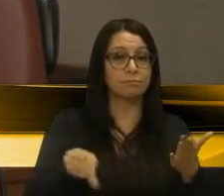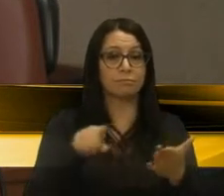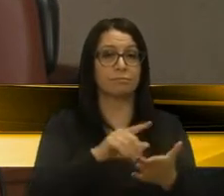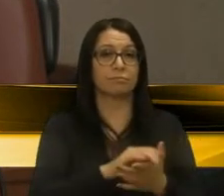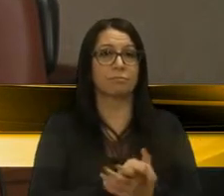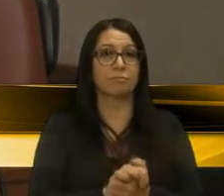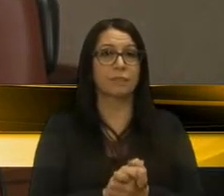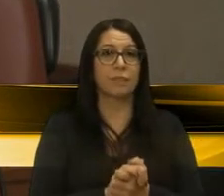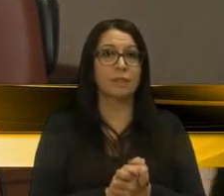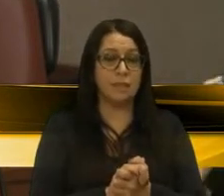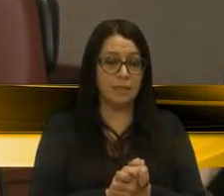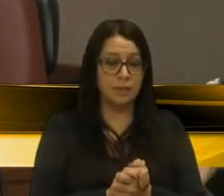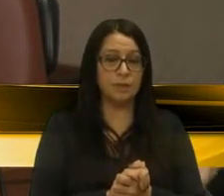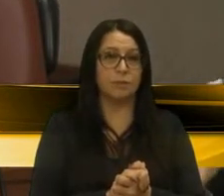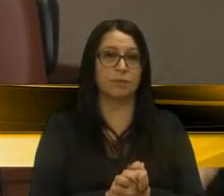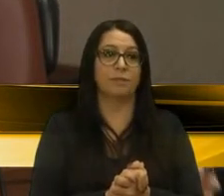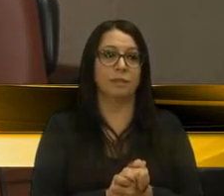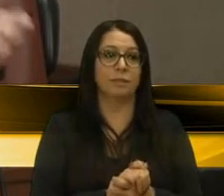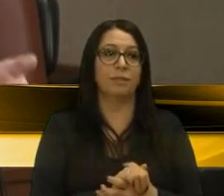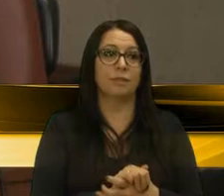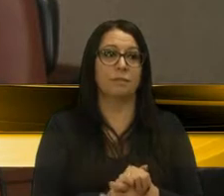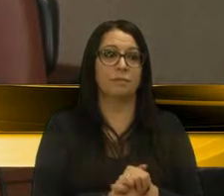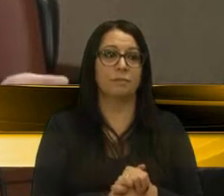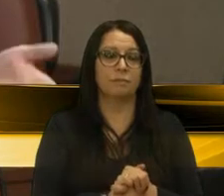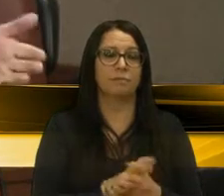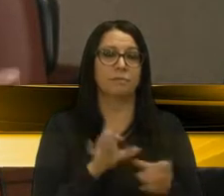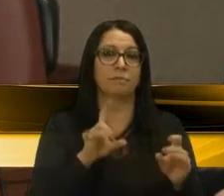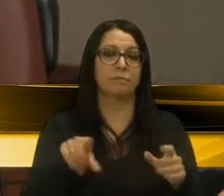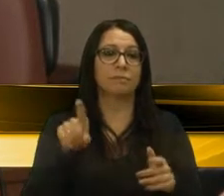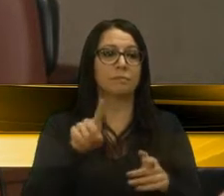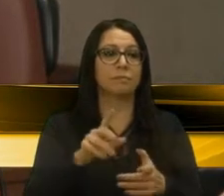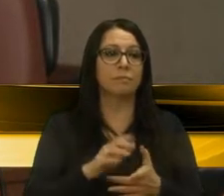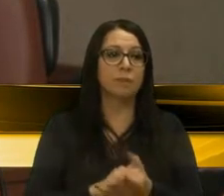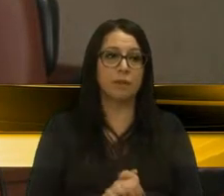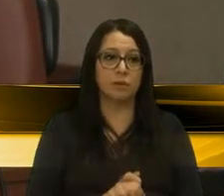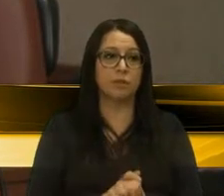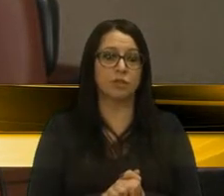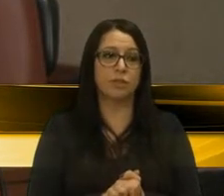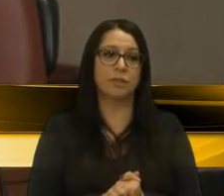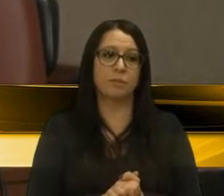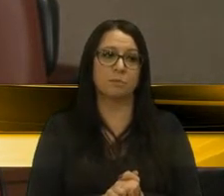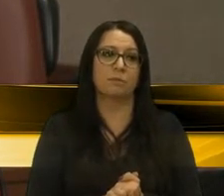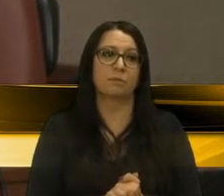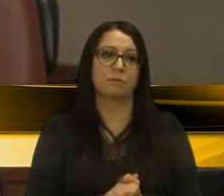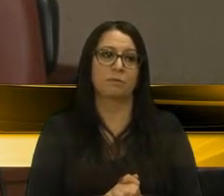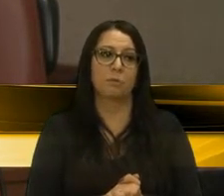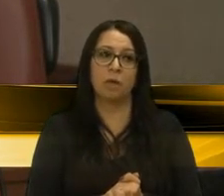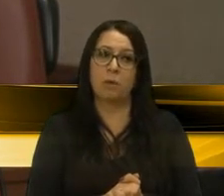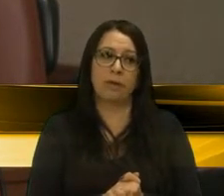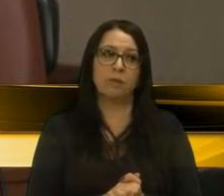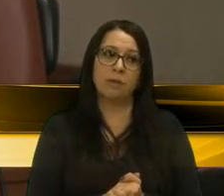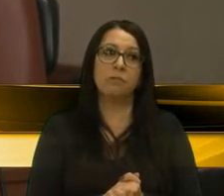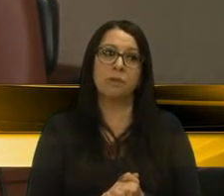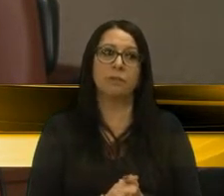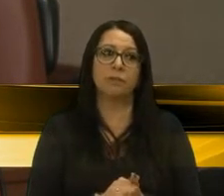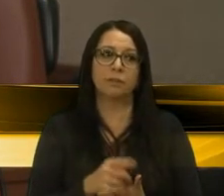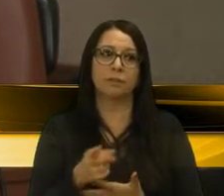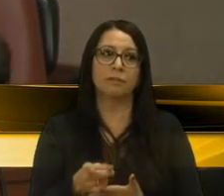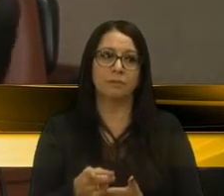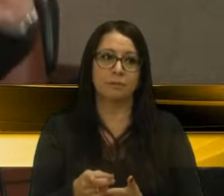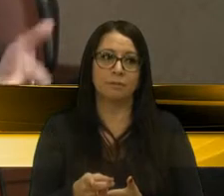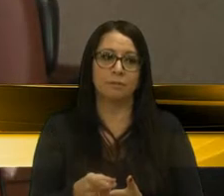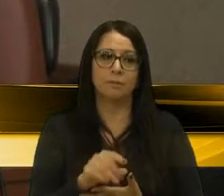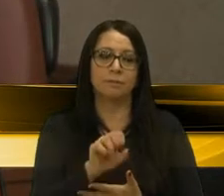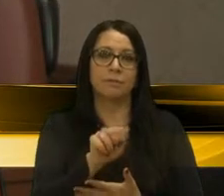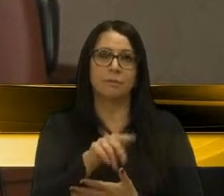profundidade. Então, especialmente porque o assunto se refere ao Samai, e até por